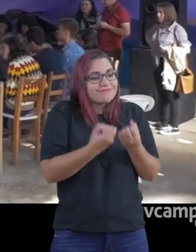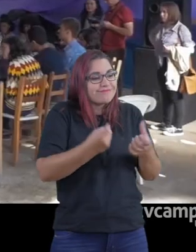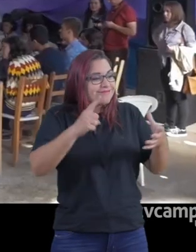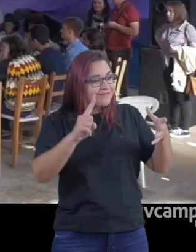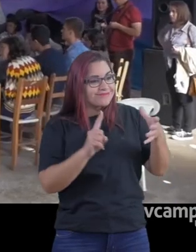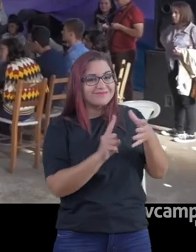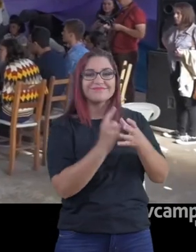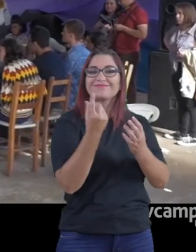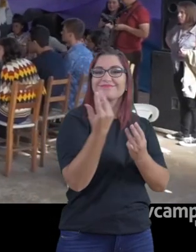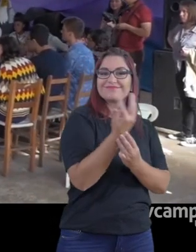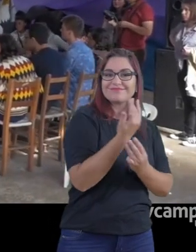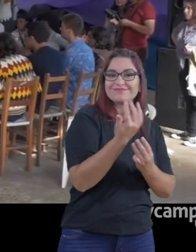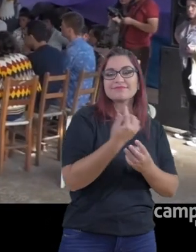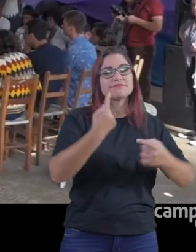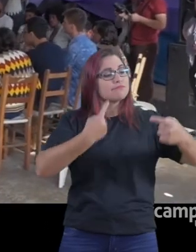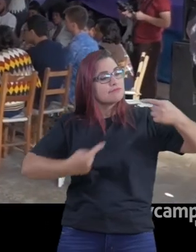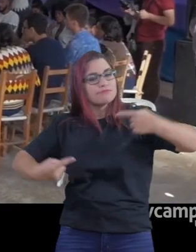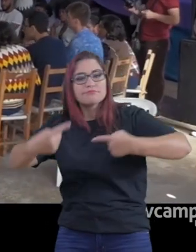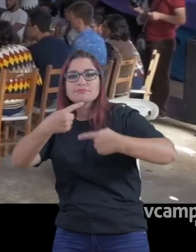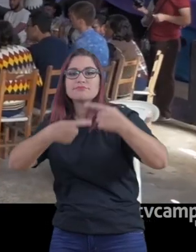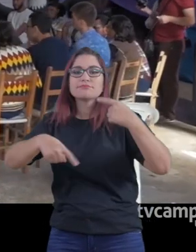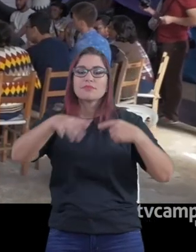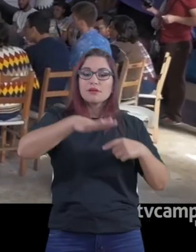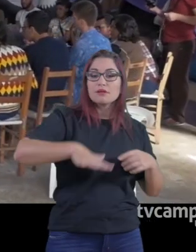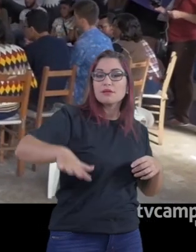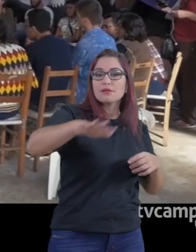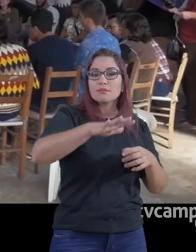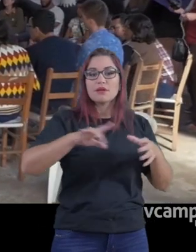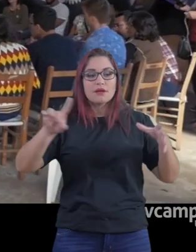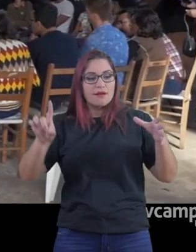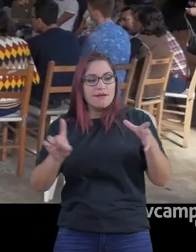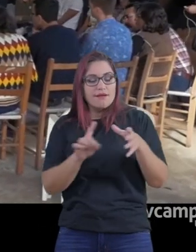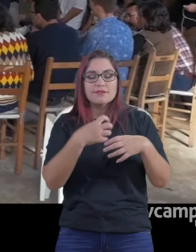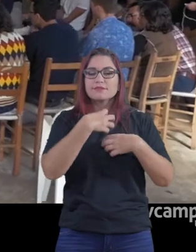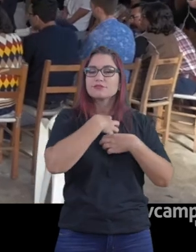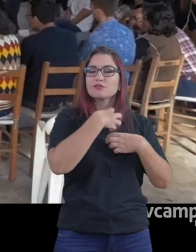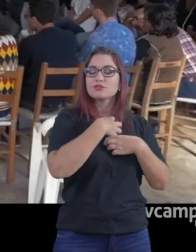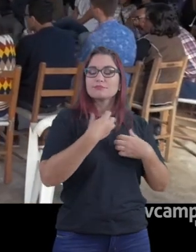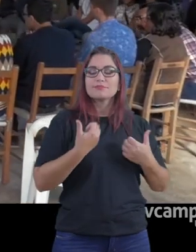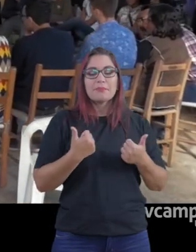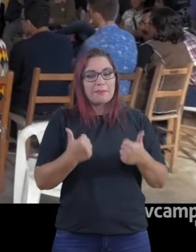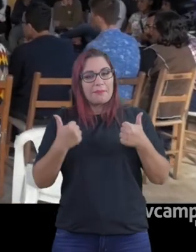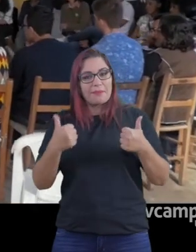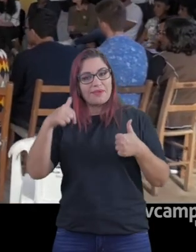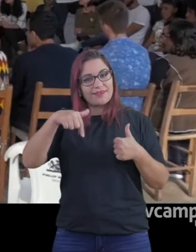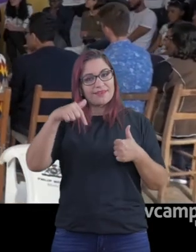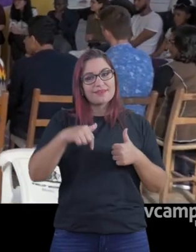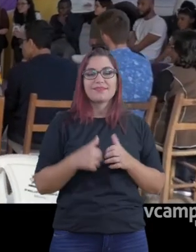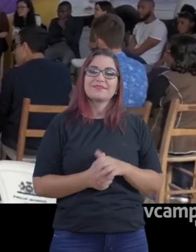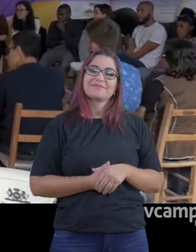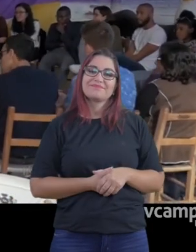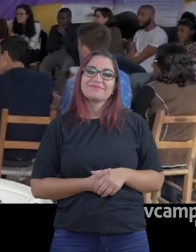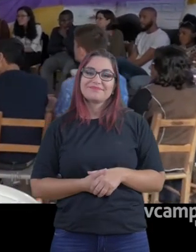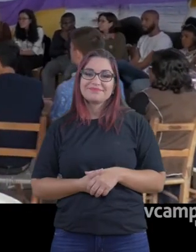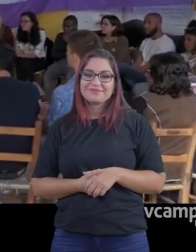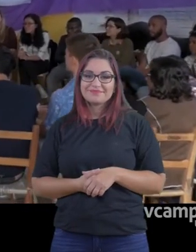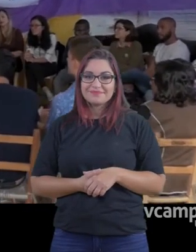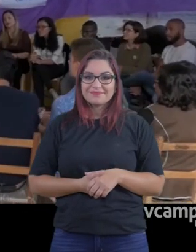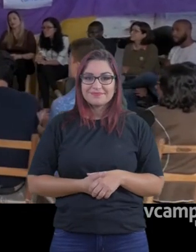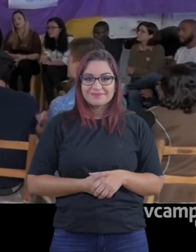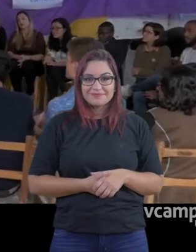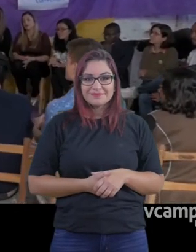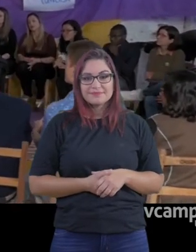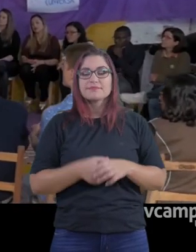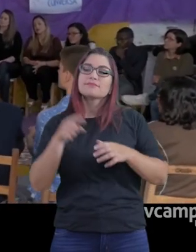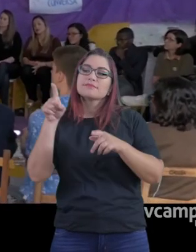para discutir e disputar espaços de inserção efetiva desses sujeitos nos âmbitos da assistência estudantil,